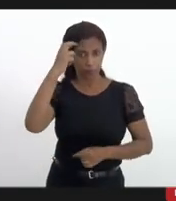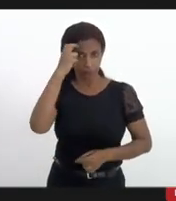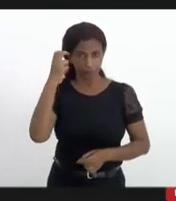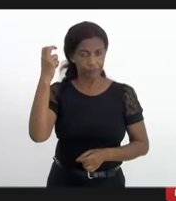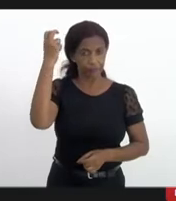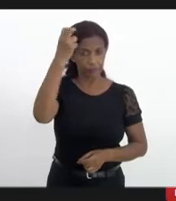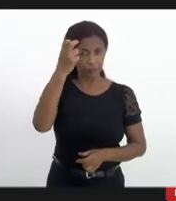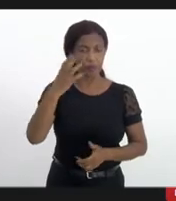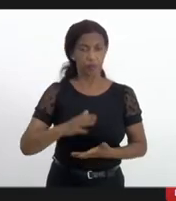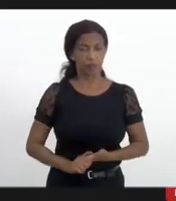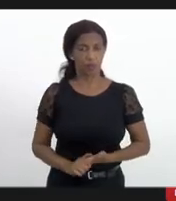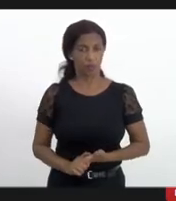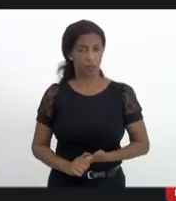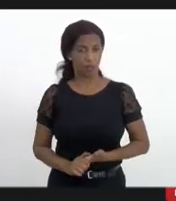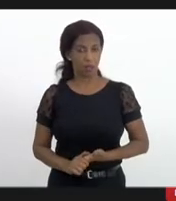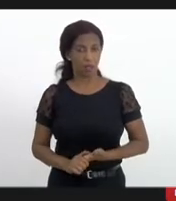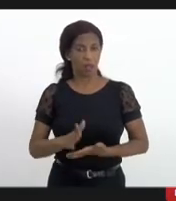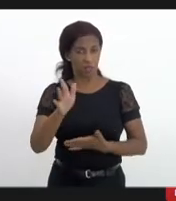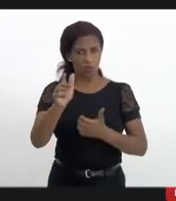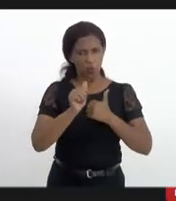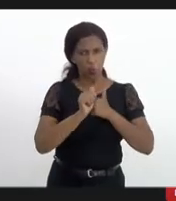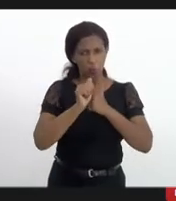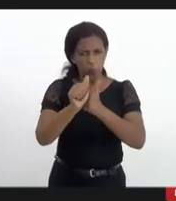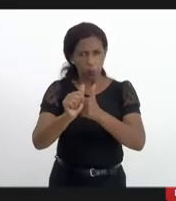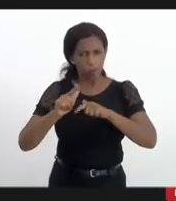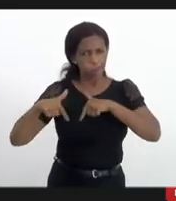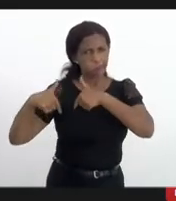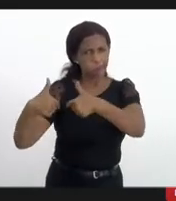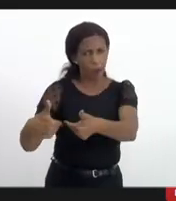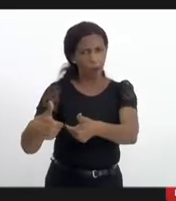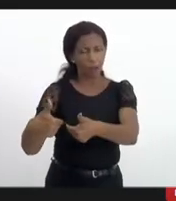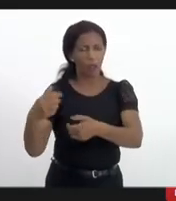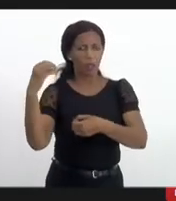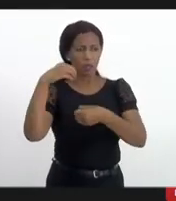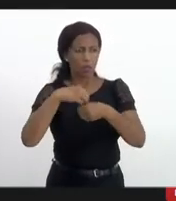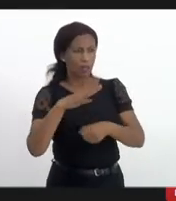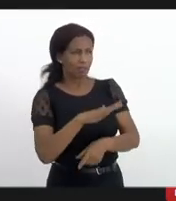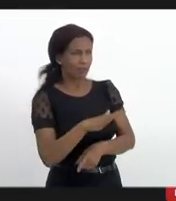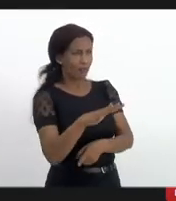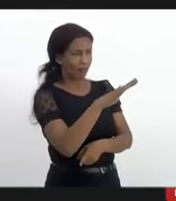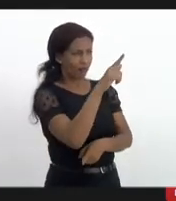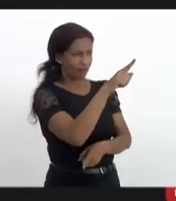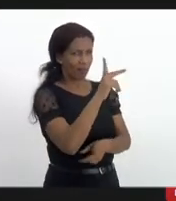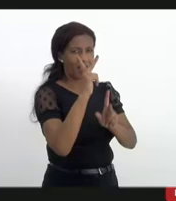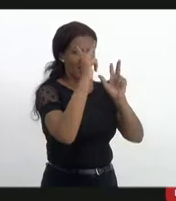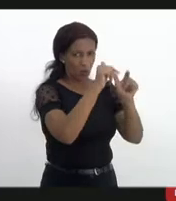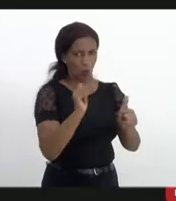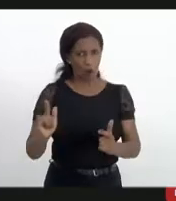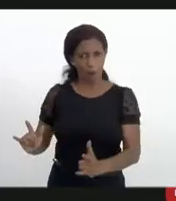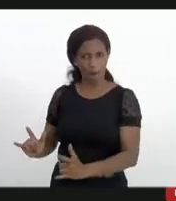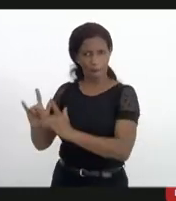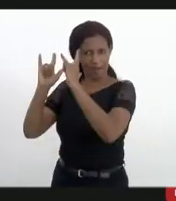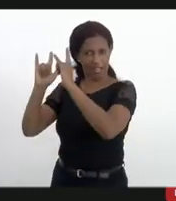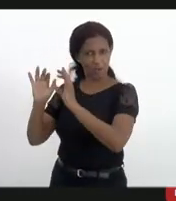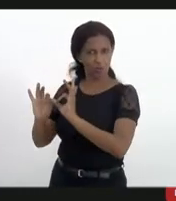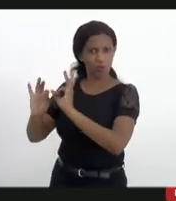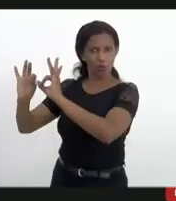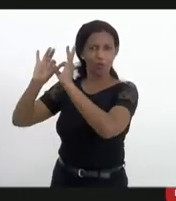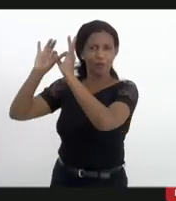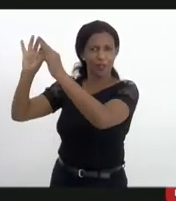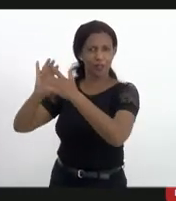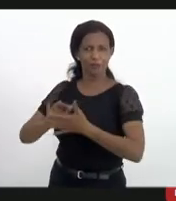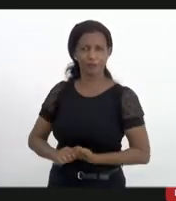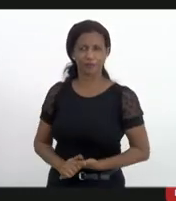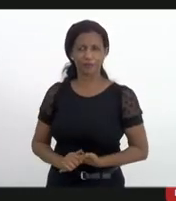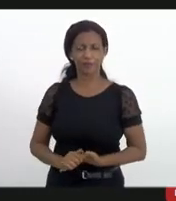e de incursão né na favela e lá porque a gente é é ver